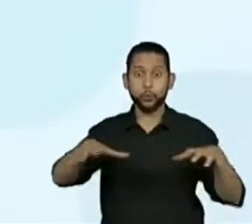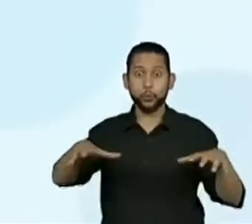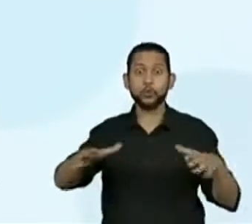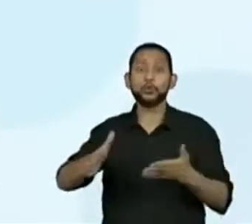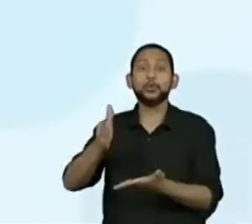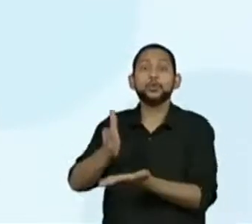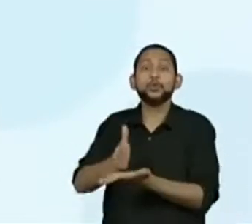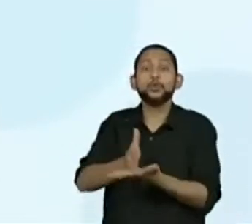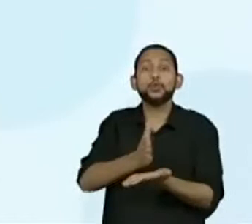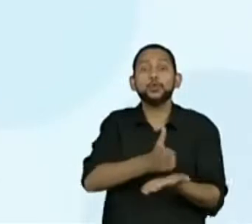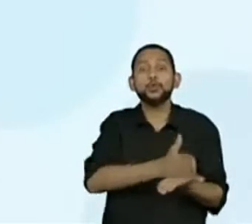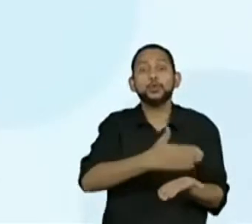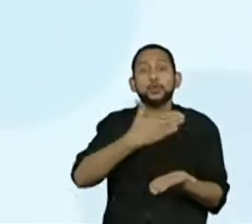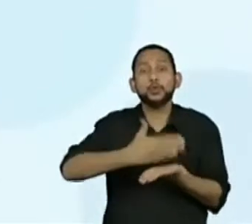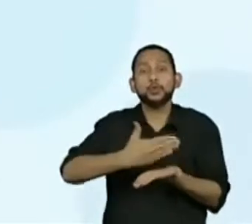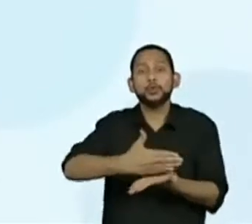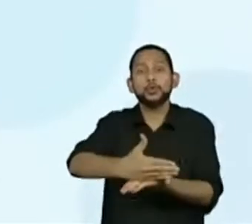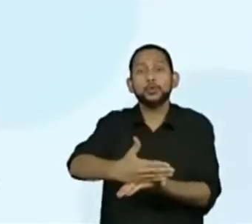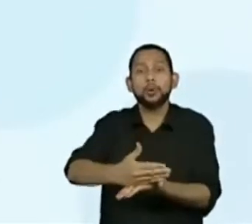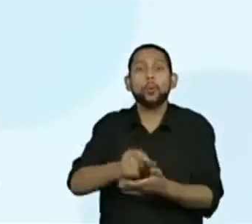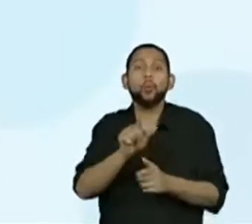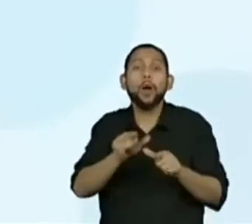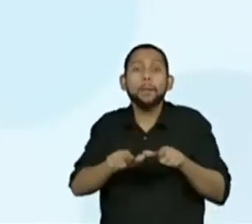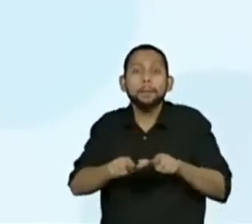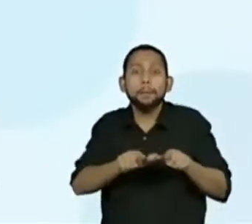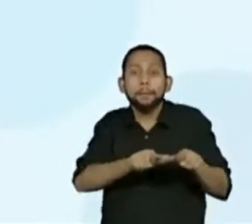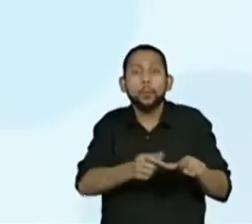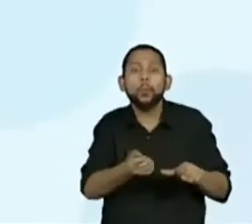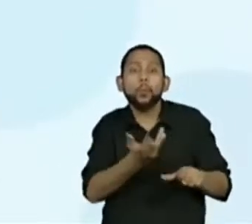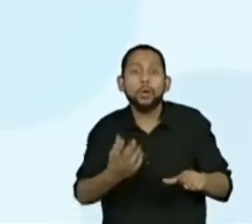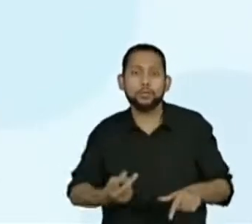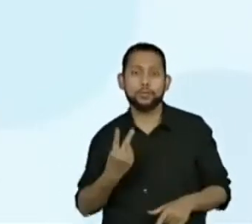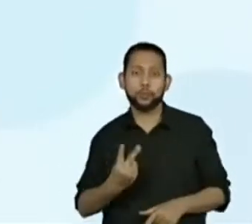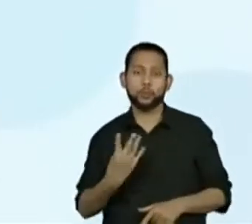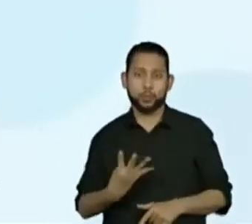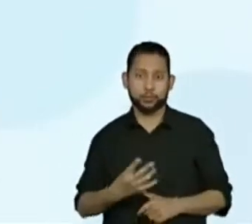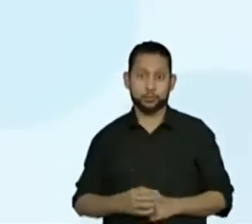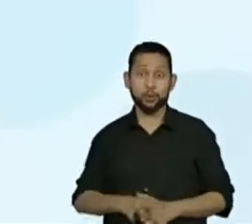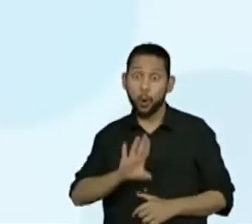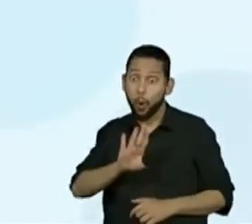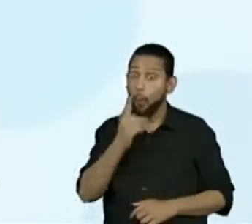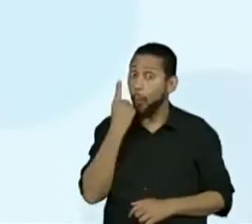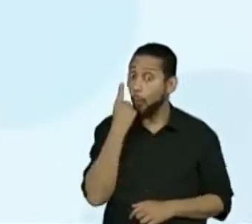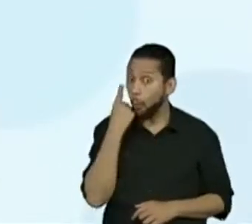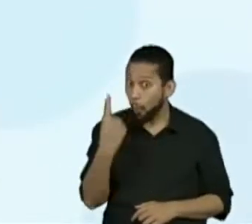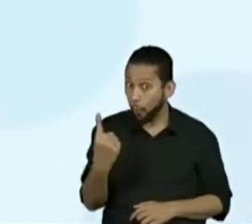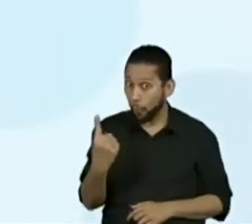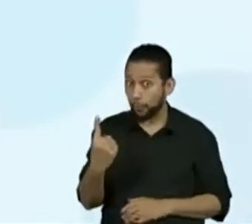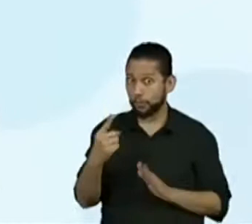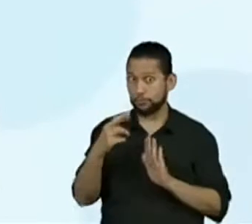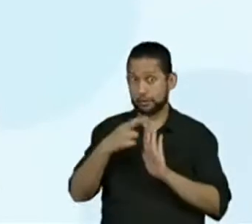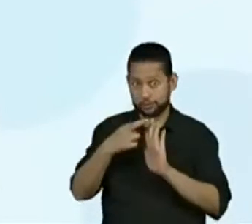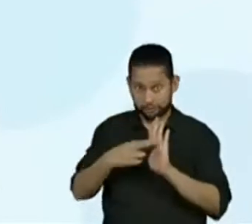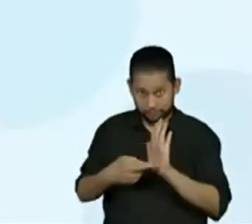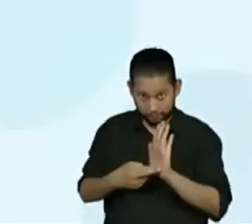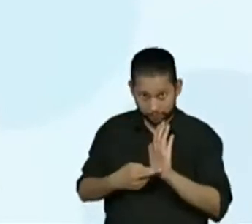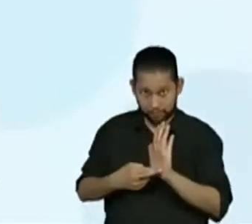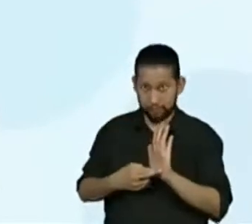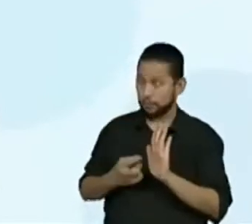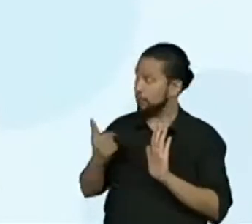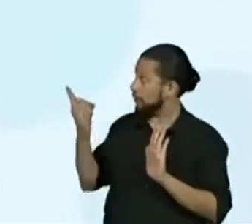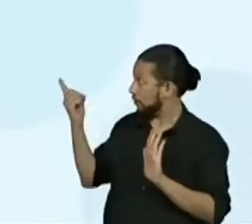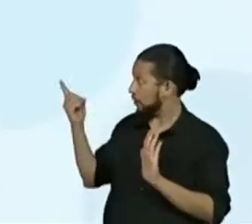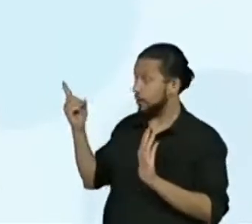Então, se ela fizer uma receita de bolo de fubá fofinho, usando esses ingredientes,